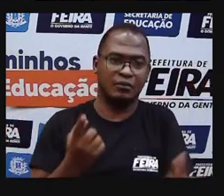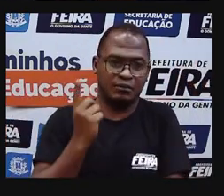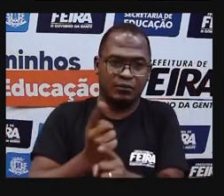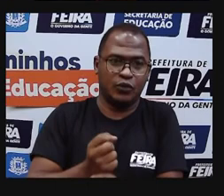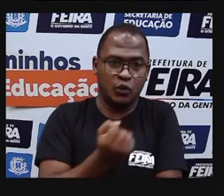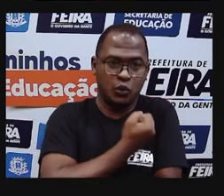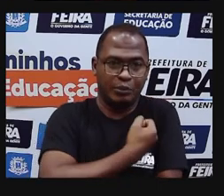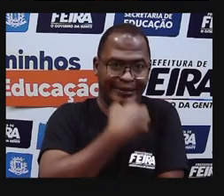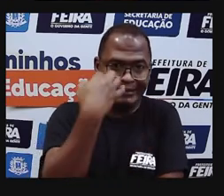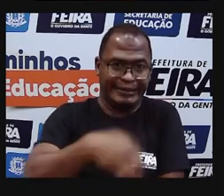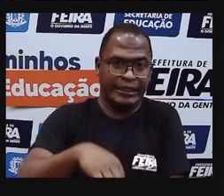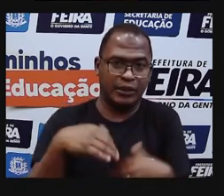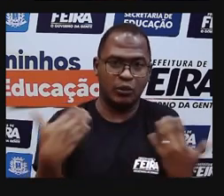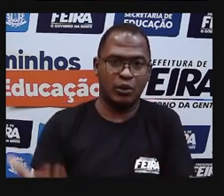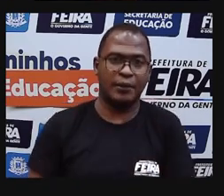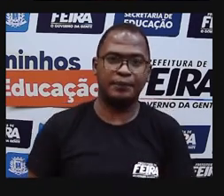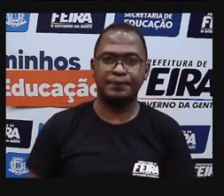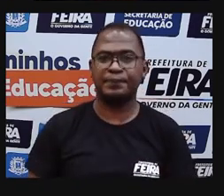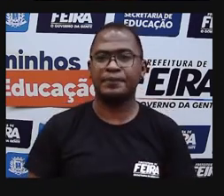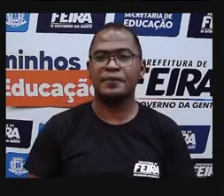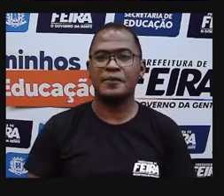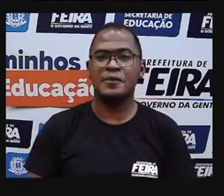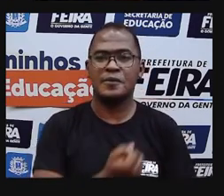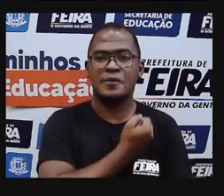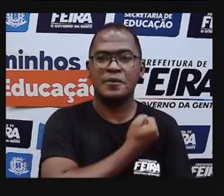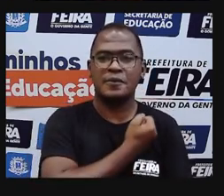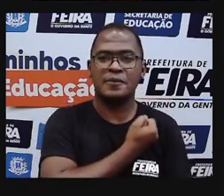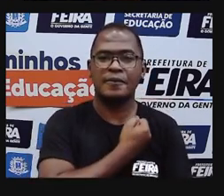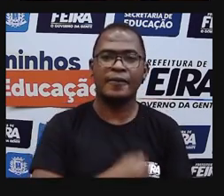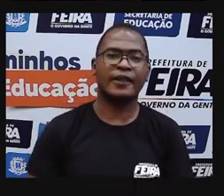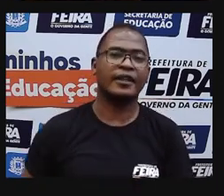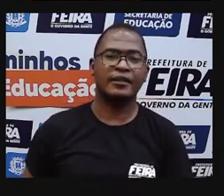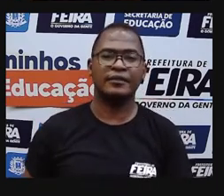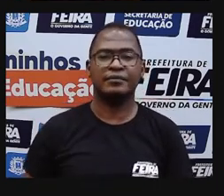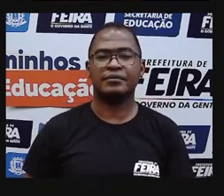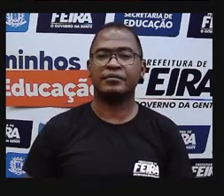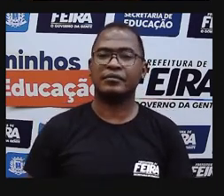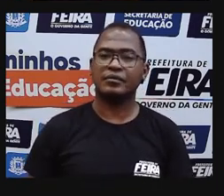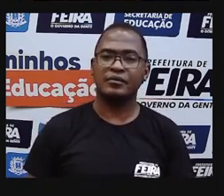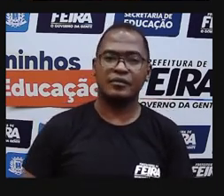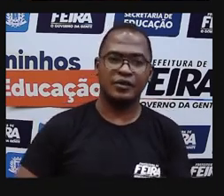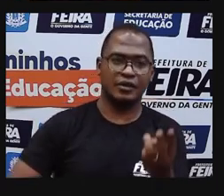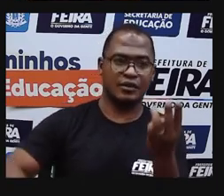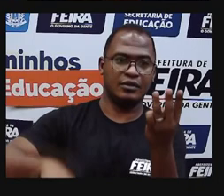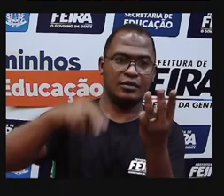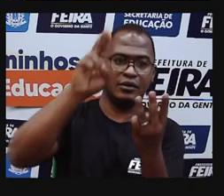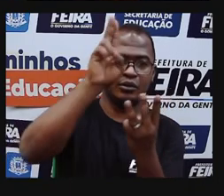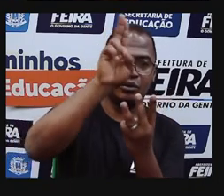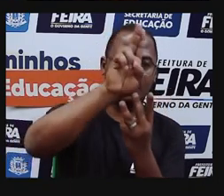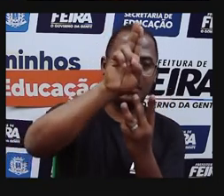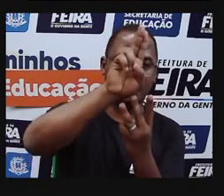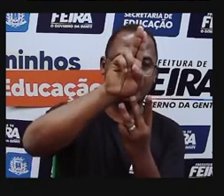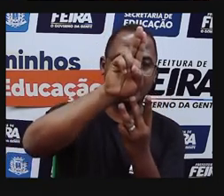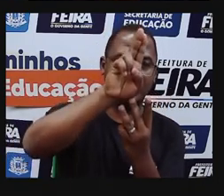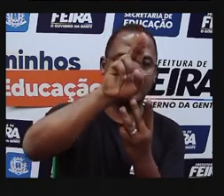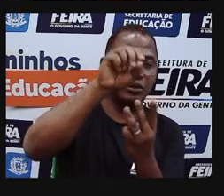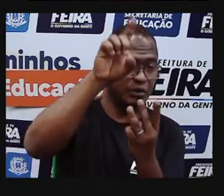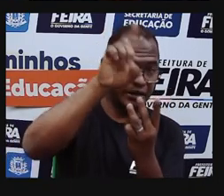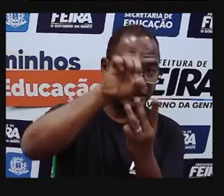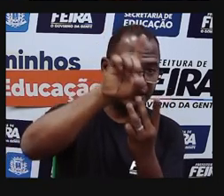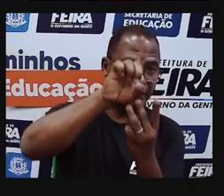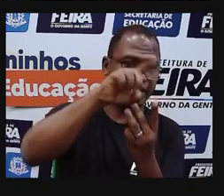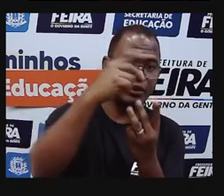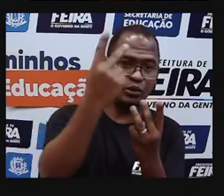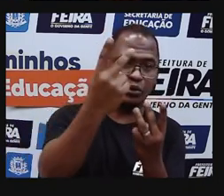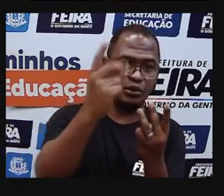né? Que tem duas dezenas e três unidades. Quanto é, gente? Duas dezenas e três